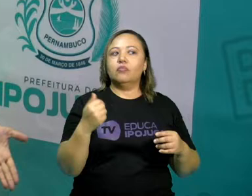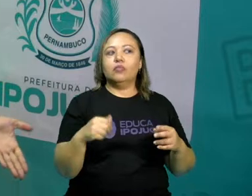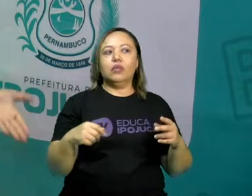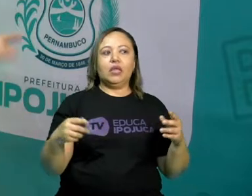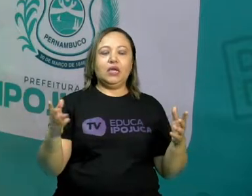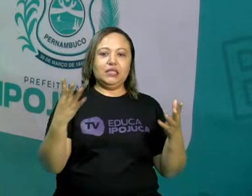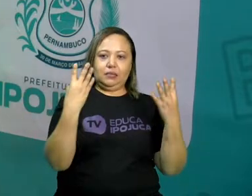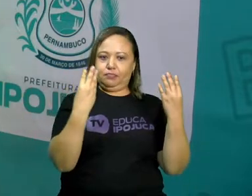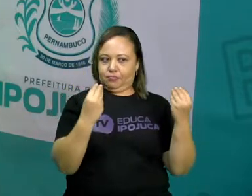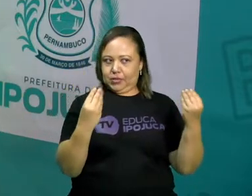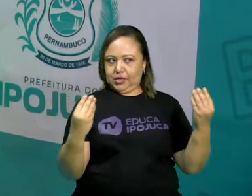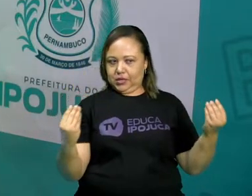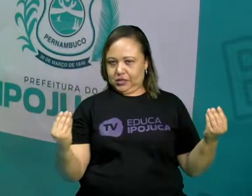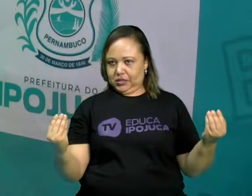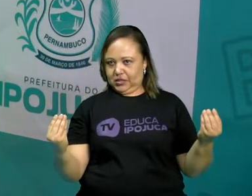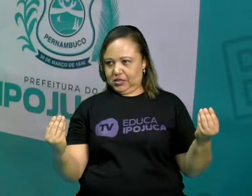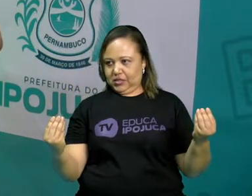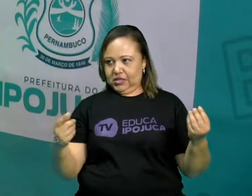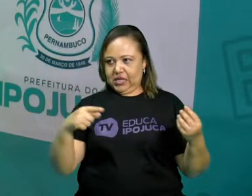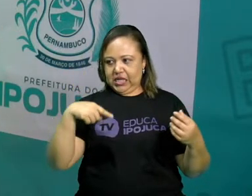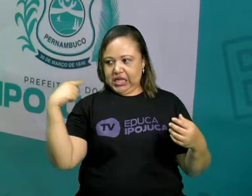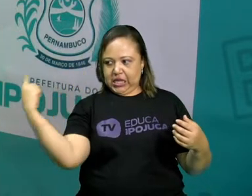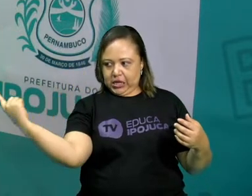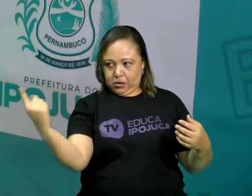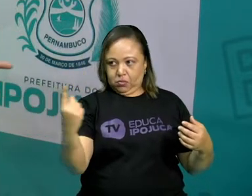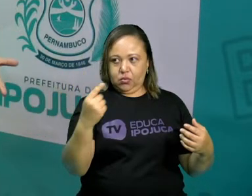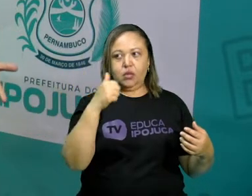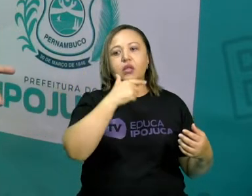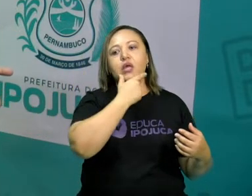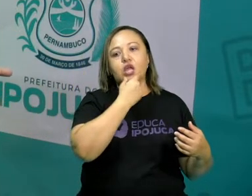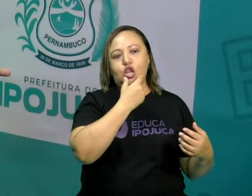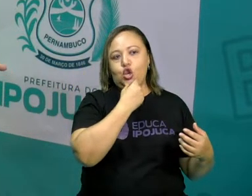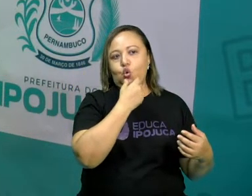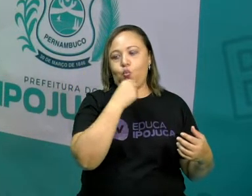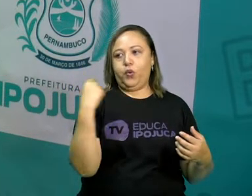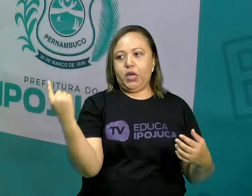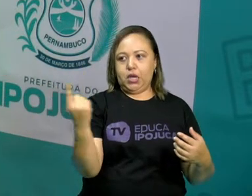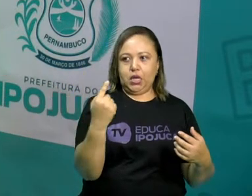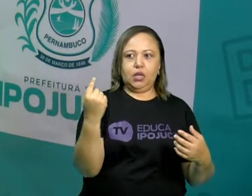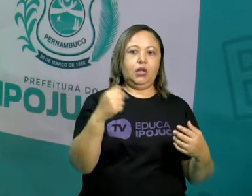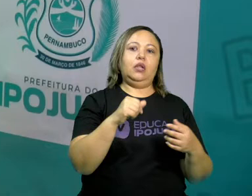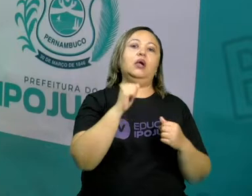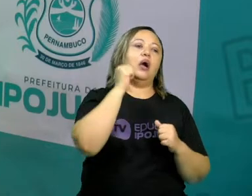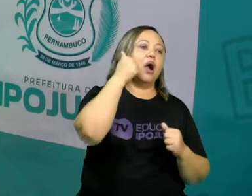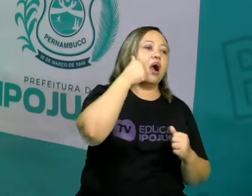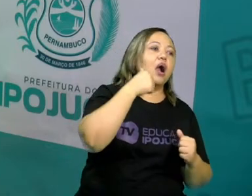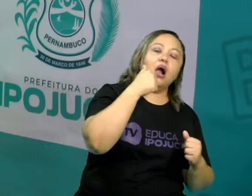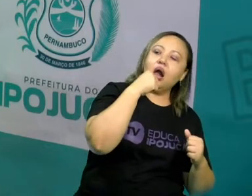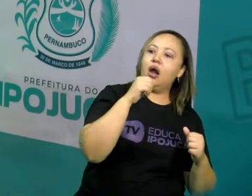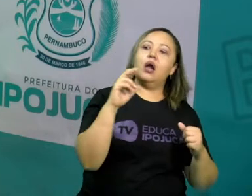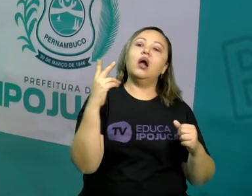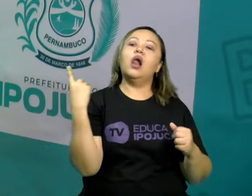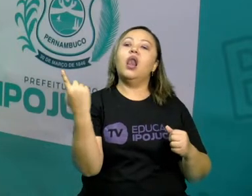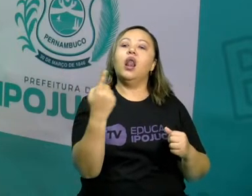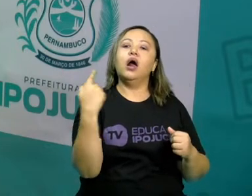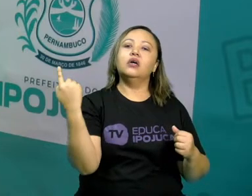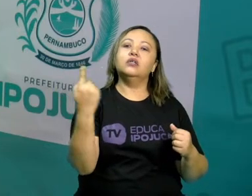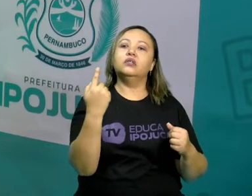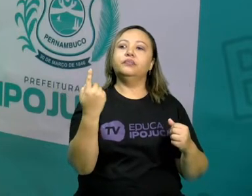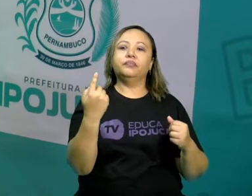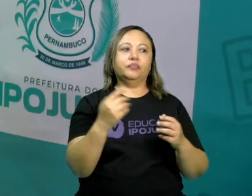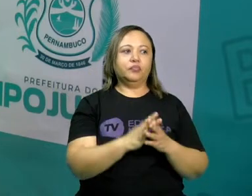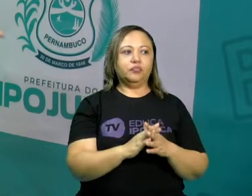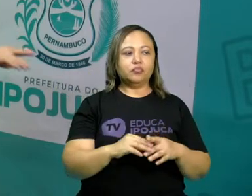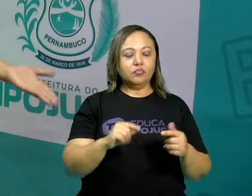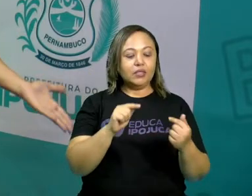aqui, nós já vamos eles e elas. E assim a gente vai entendendo como